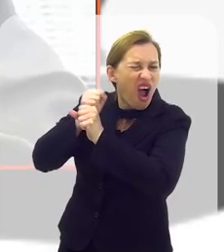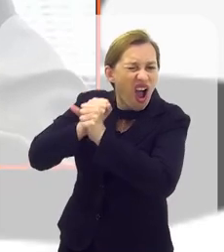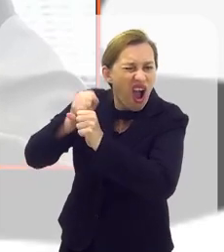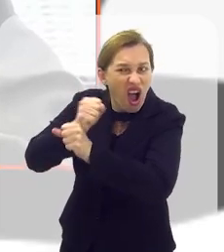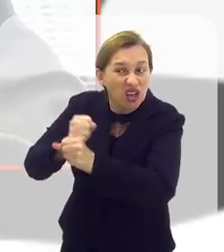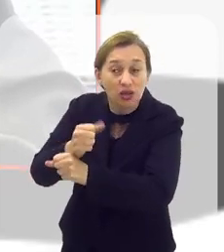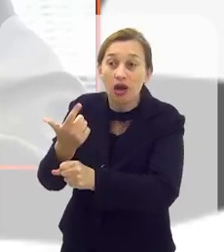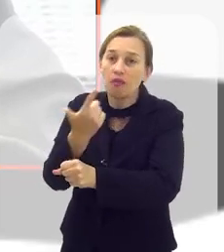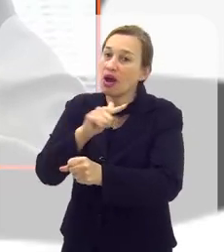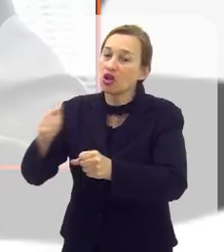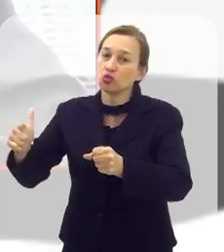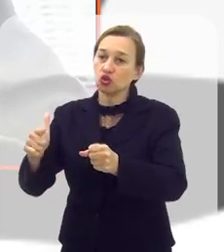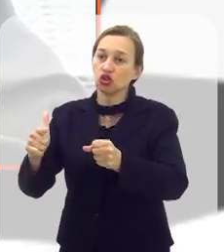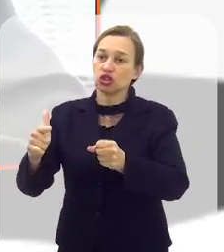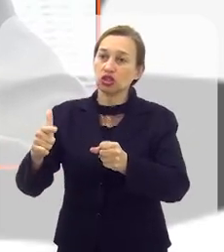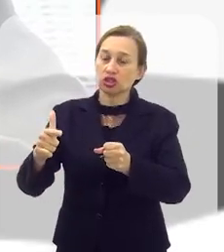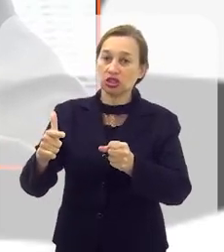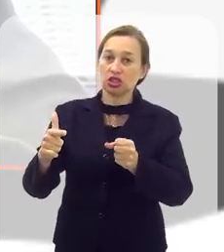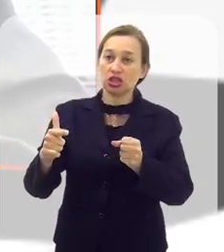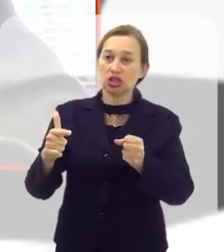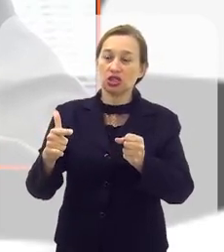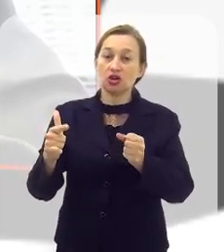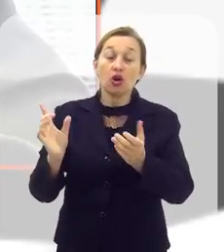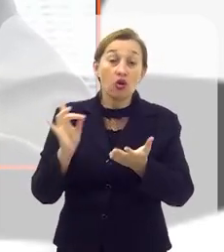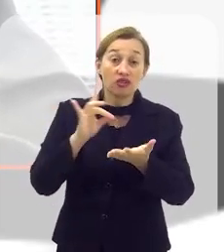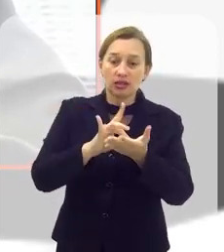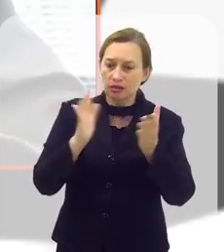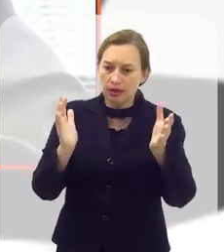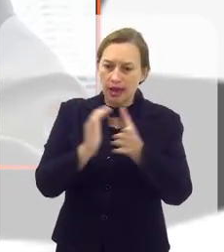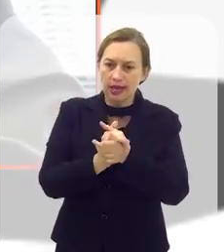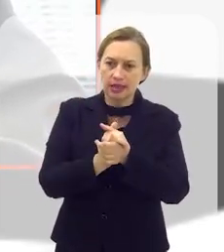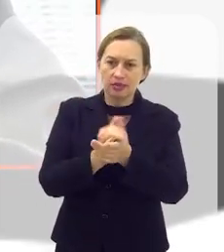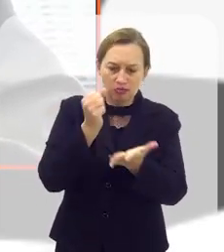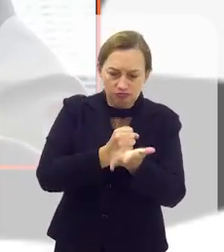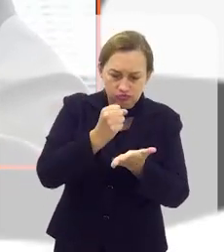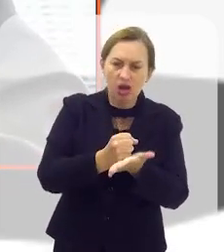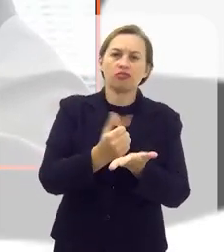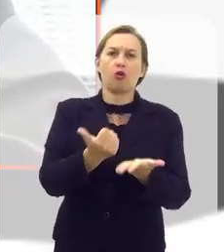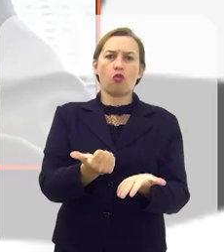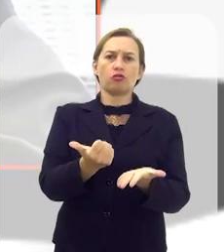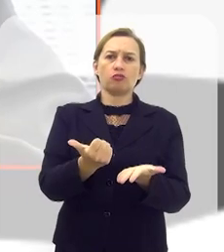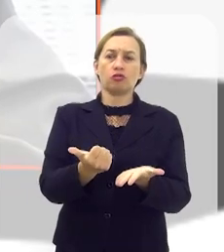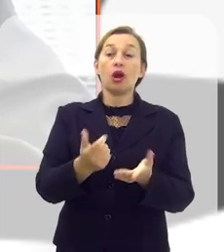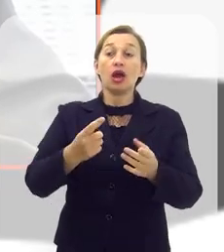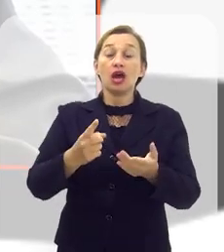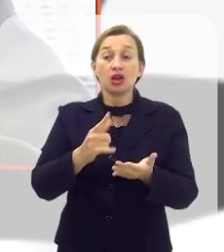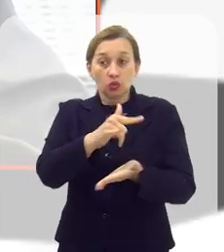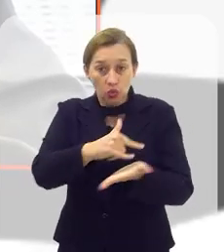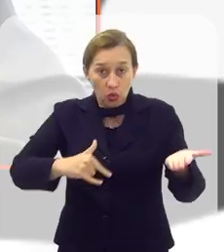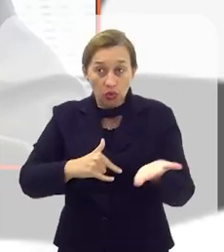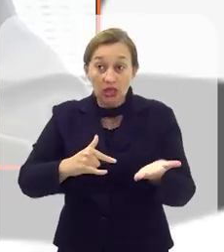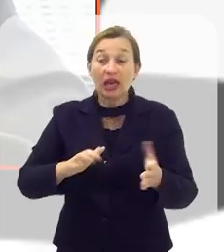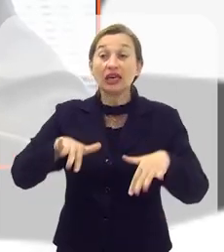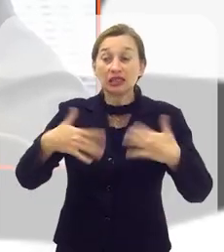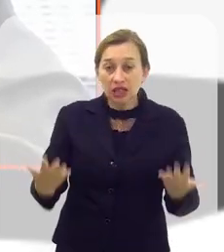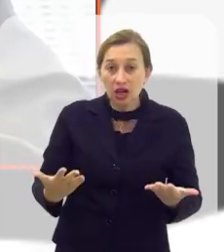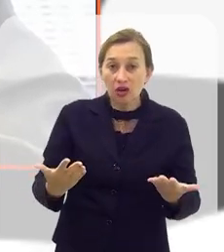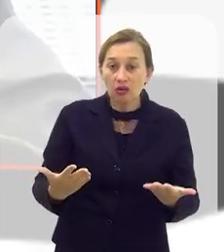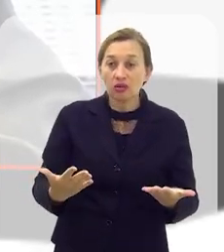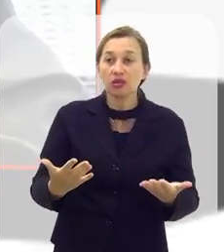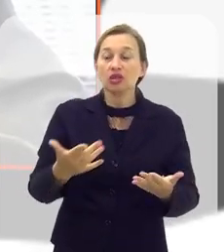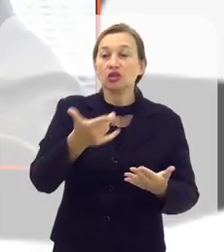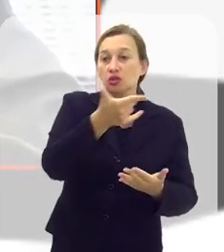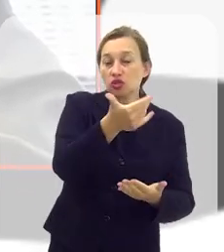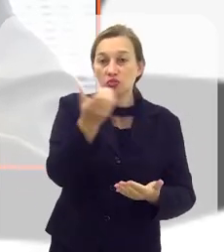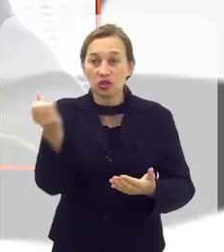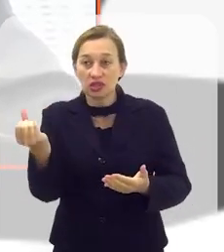mas não tinham sua vida conjugal oficializada. Então, a partir de 2006, todo ano a gente